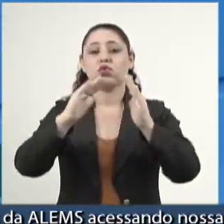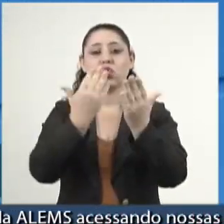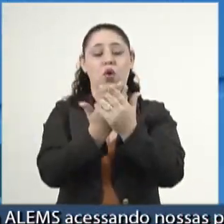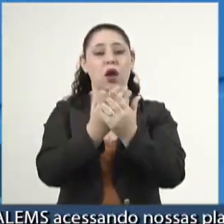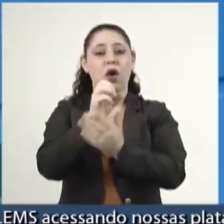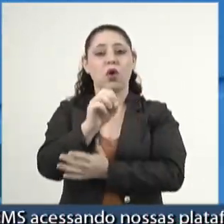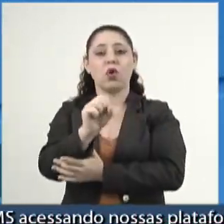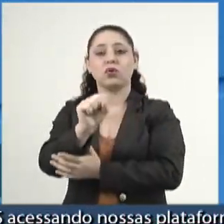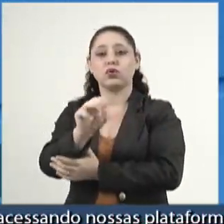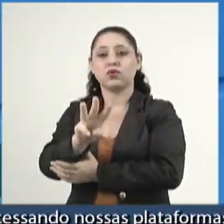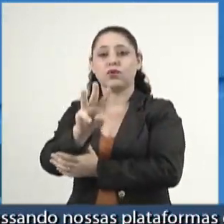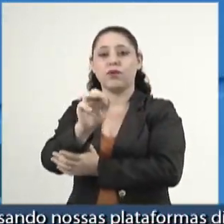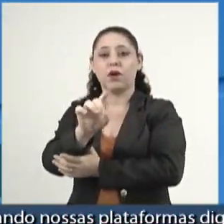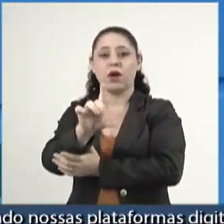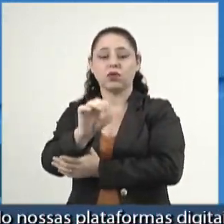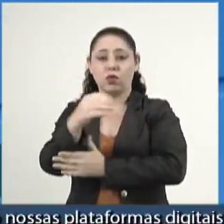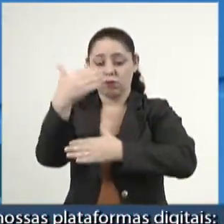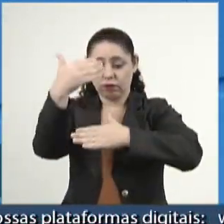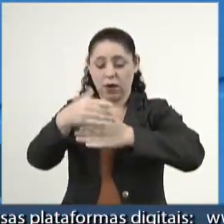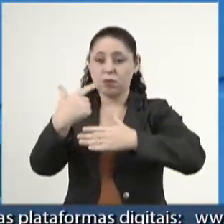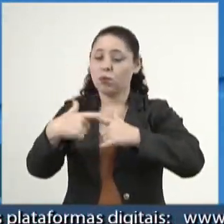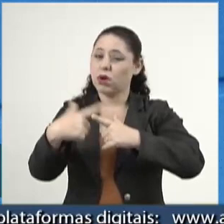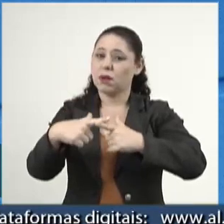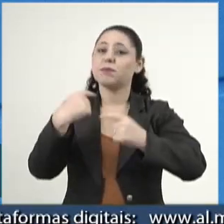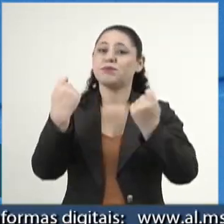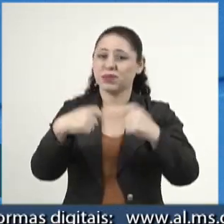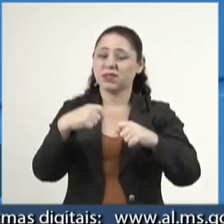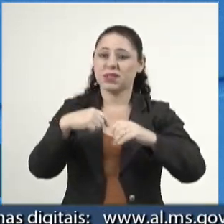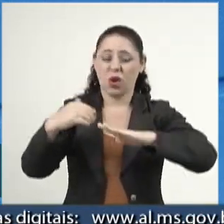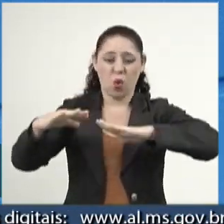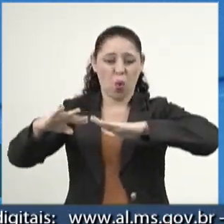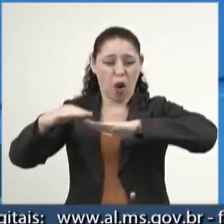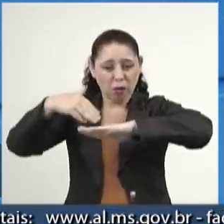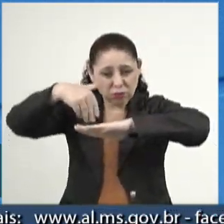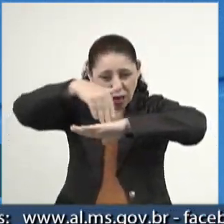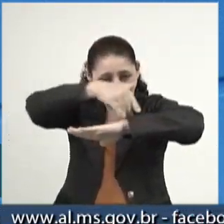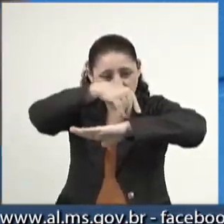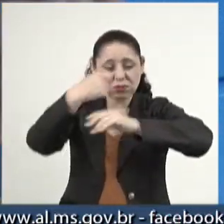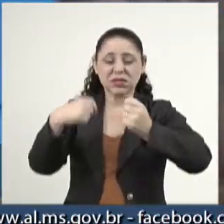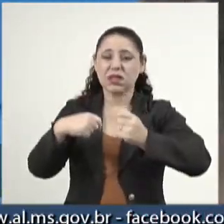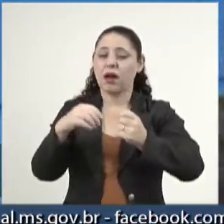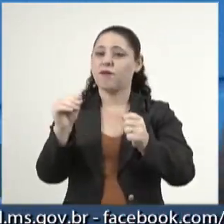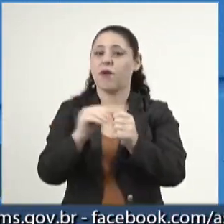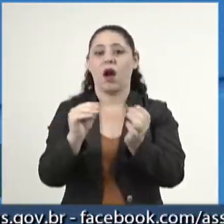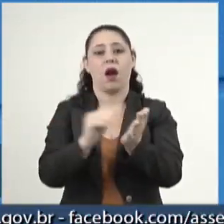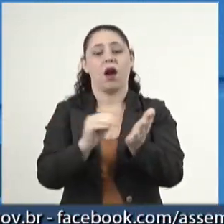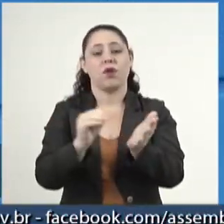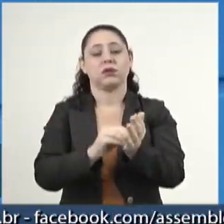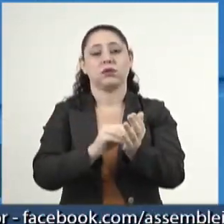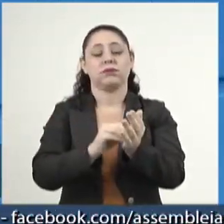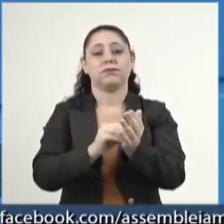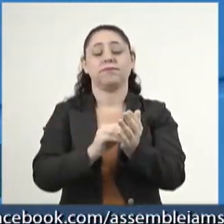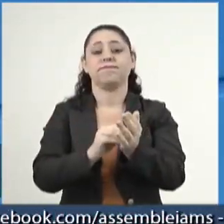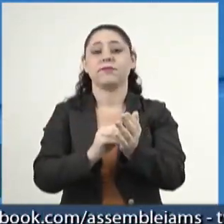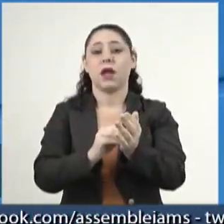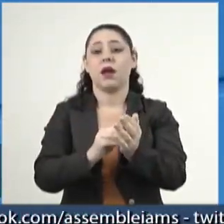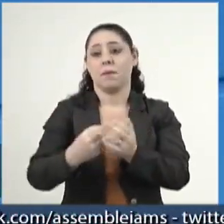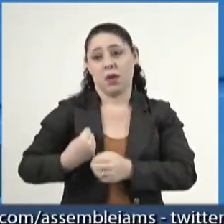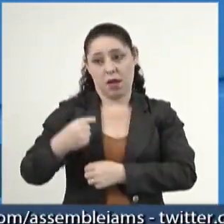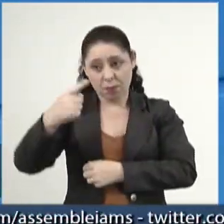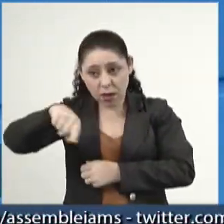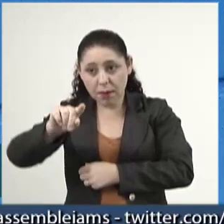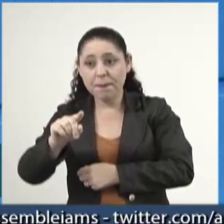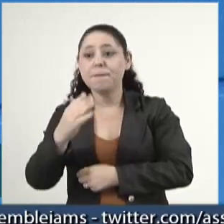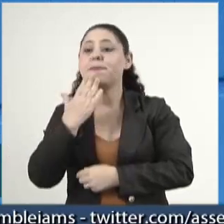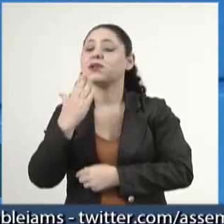capital. O pleito encontra justificativo no anseio da população e também de membros